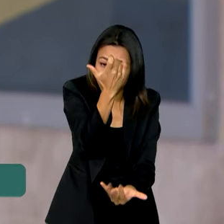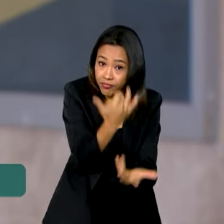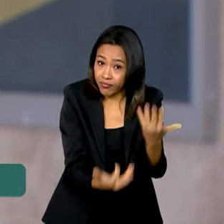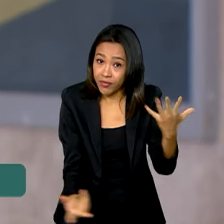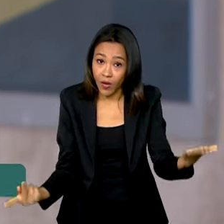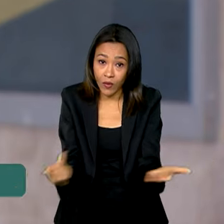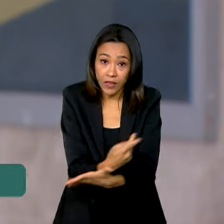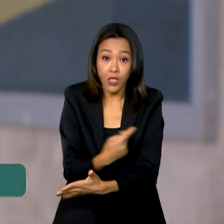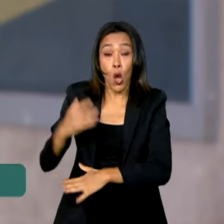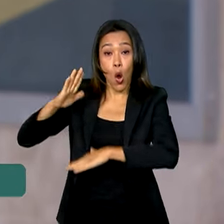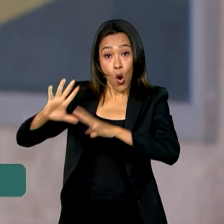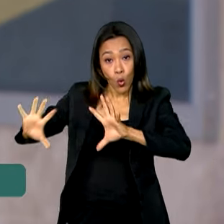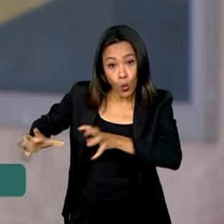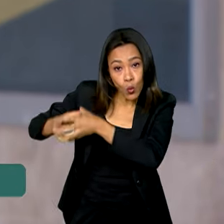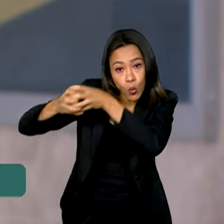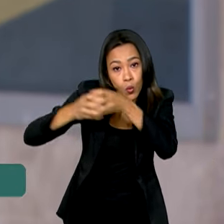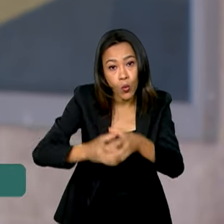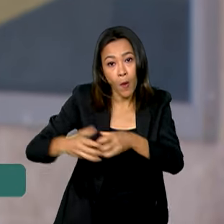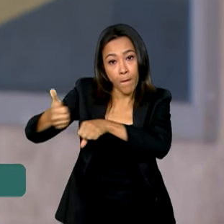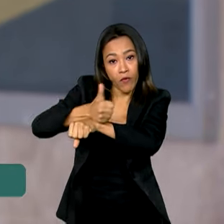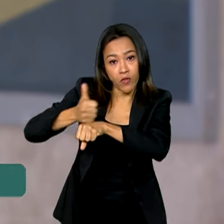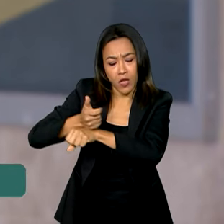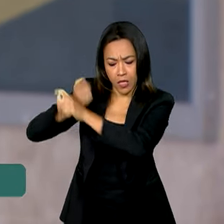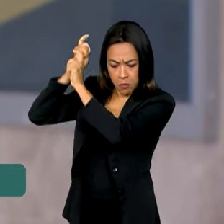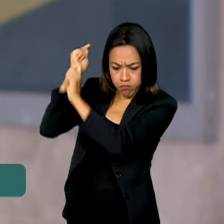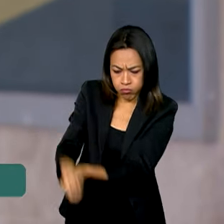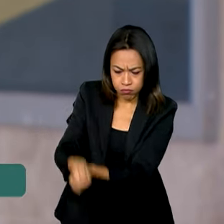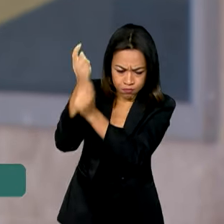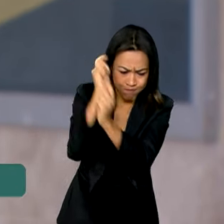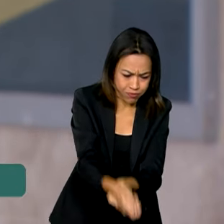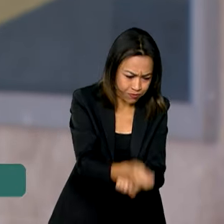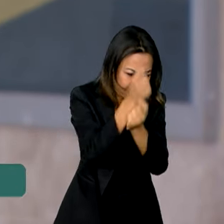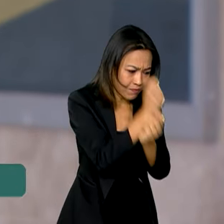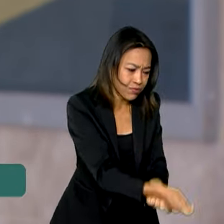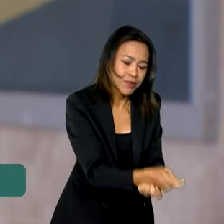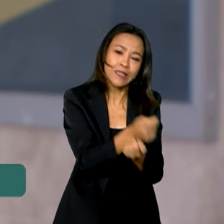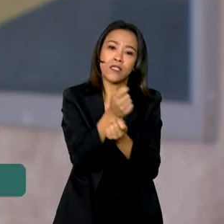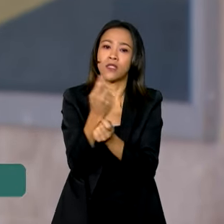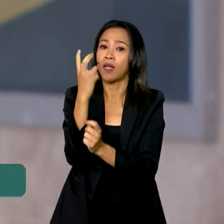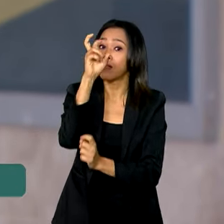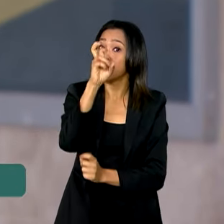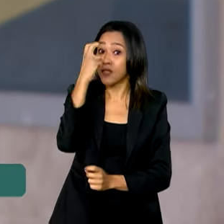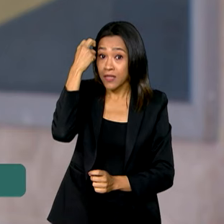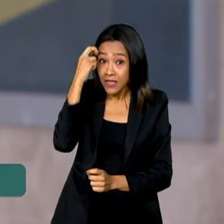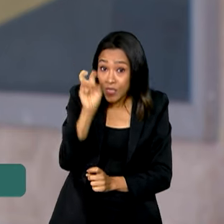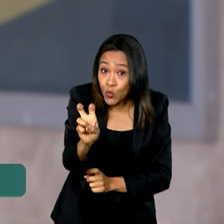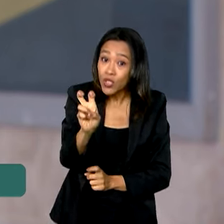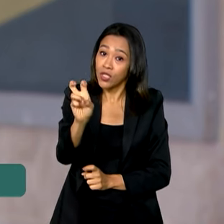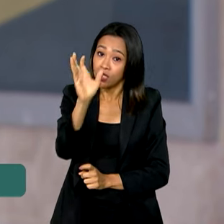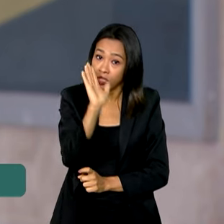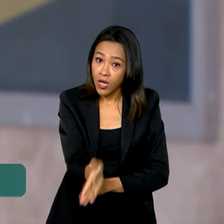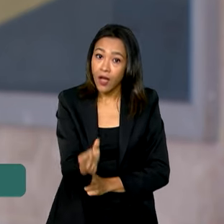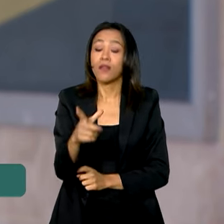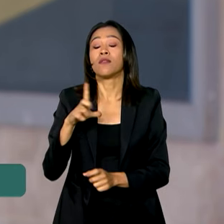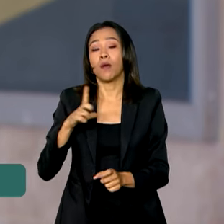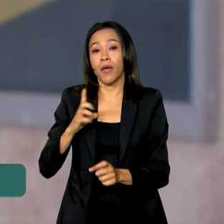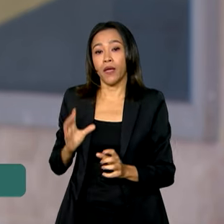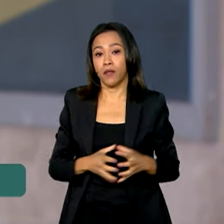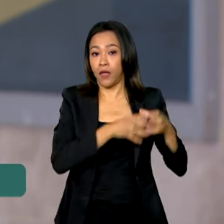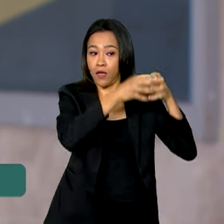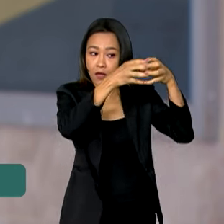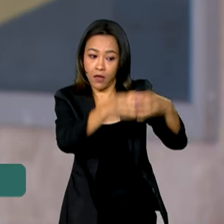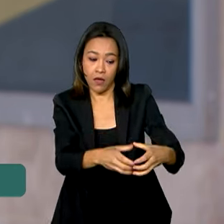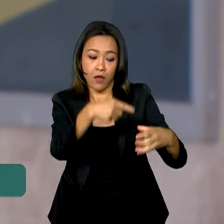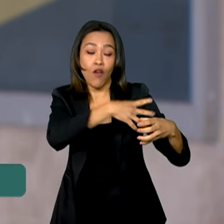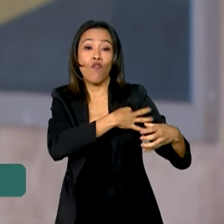brigadistas do Previo Fogo trabalham no combate às chamas que começaram há cinco dias. No local, atuam também brigadas